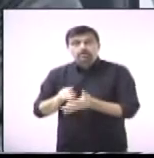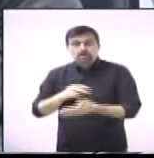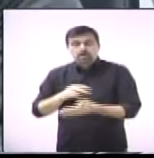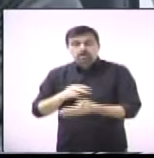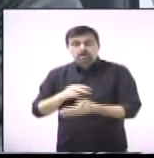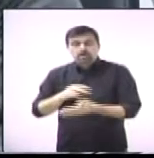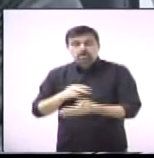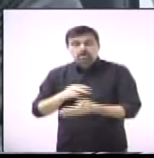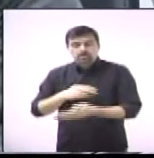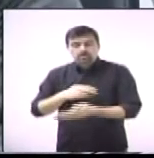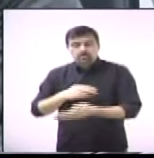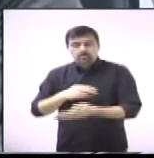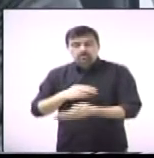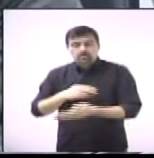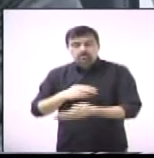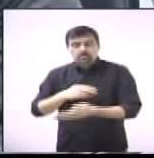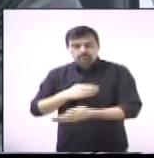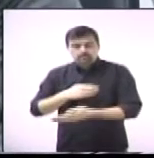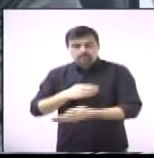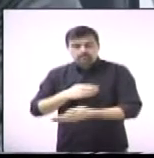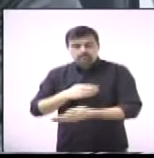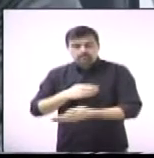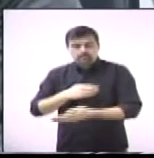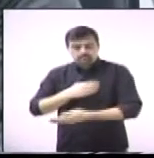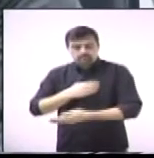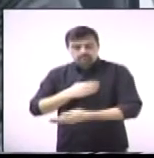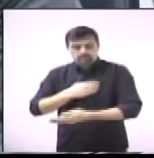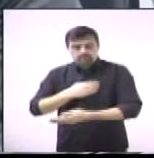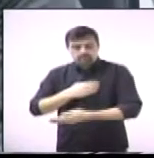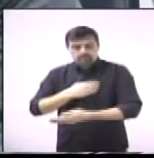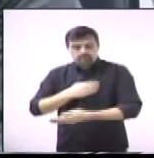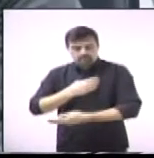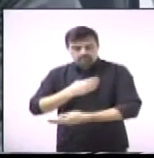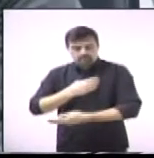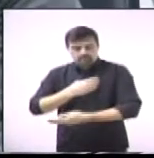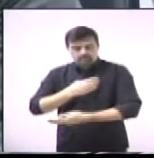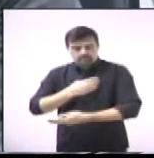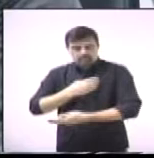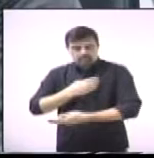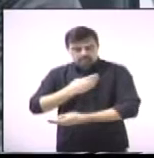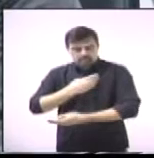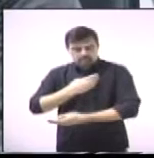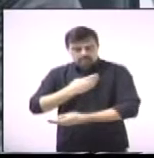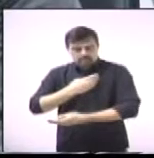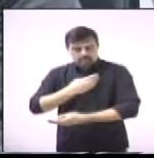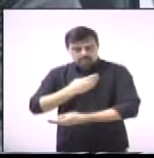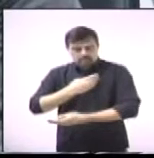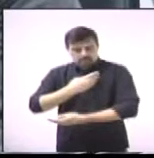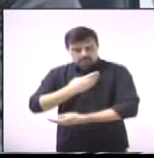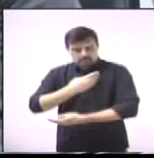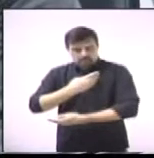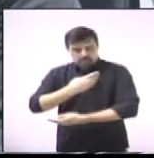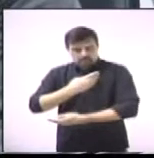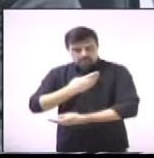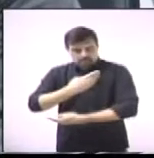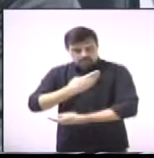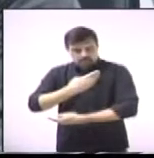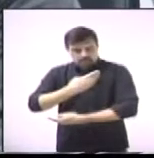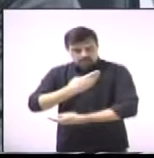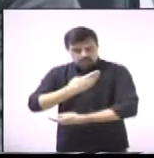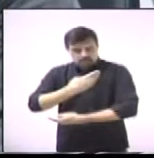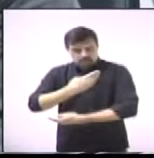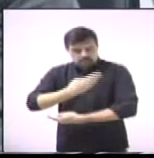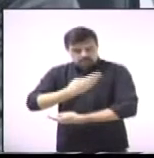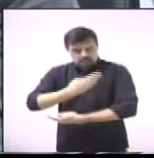iniciativas que eles têm junto à sociedade. Então, eu parabenizo o doutor Gustavo pela iniciativa. Me sinto